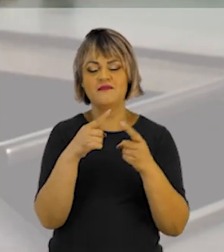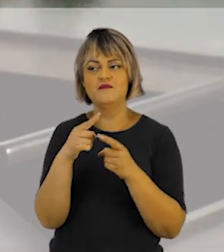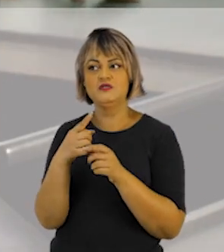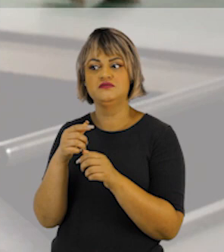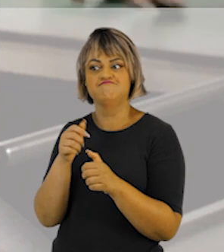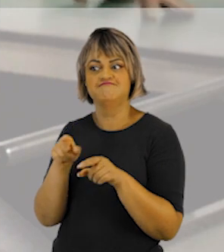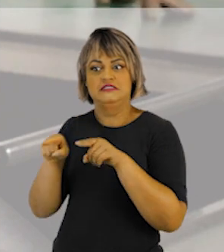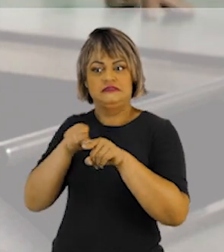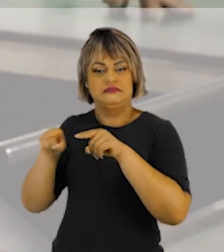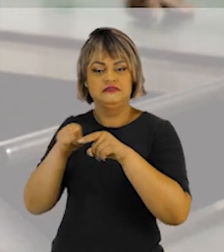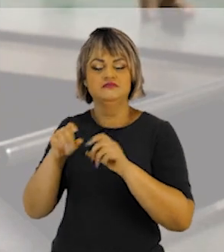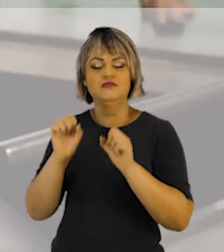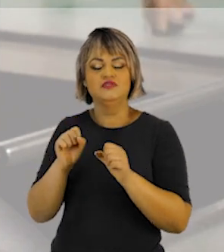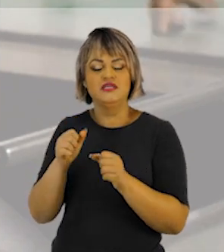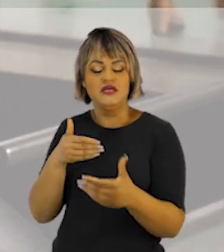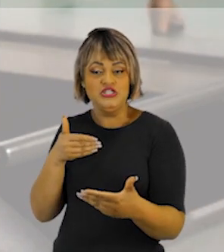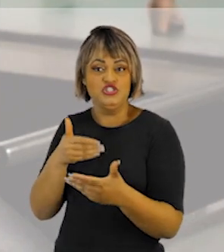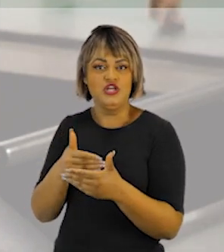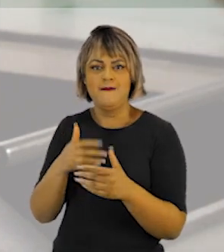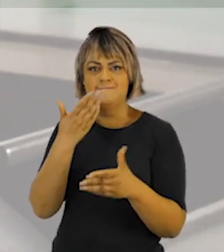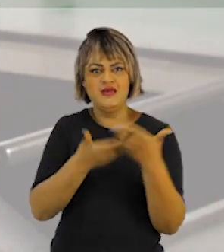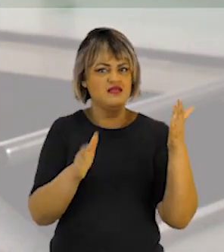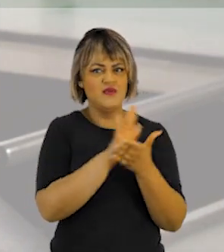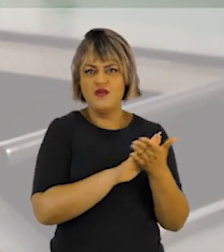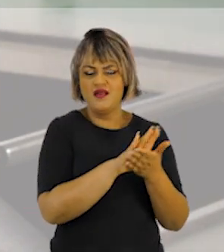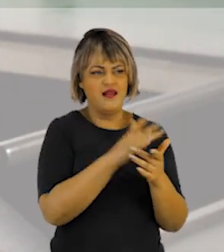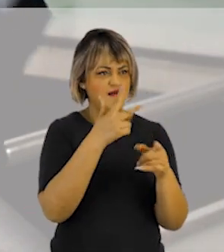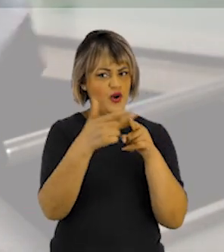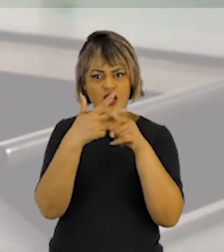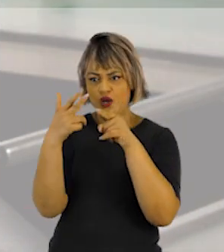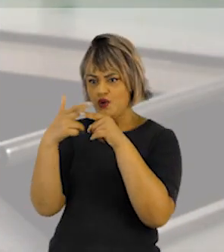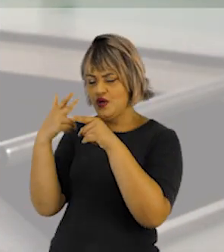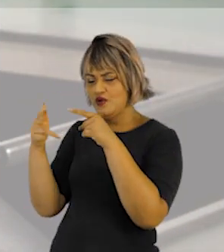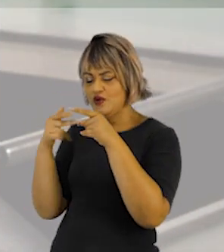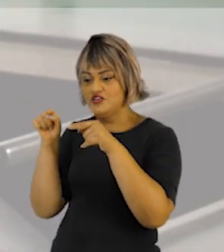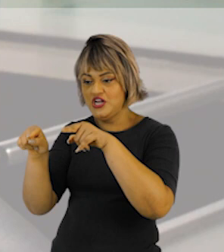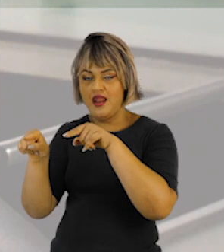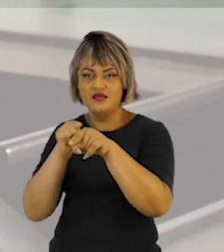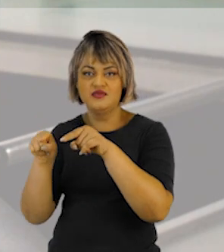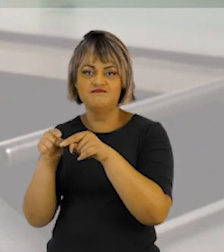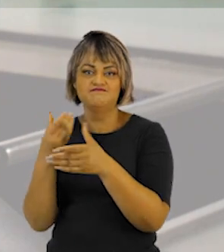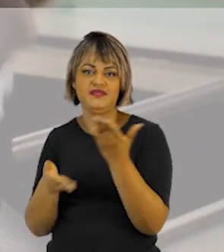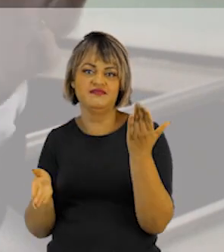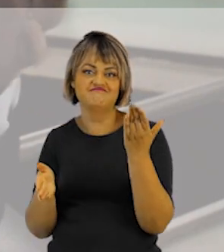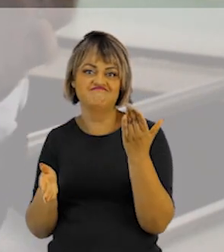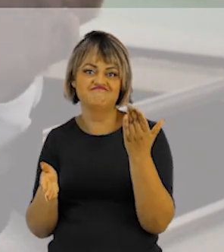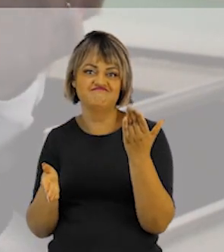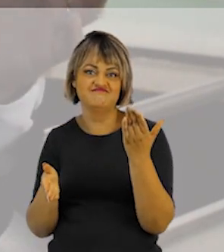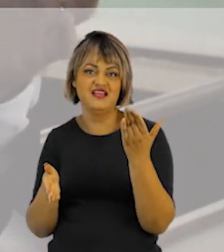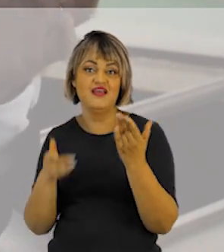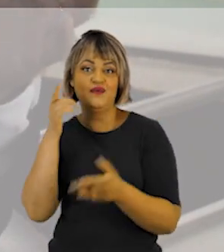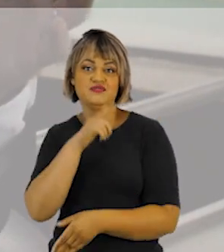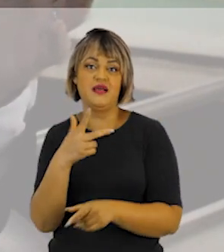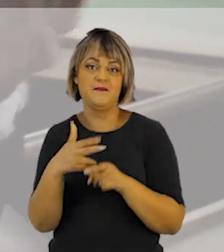depois vai ser o mata-mata. Pode ser que uma seleção chegue invicta na final, ganhando de todo mundo, goleando de todo mundo, chegue na final, perca nos pênaltis,